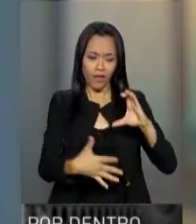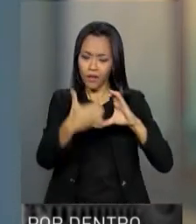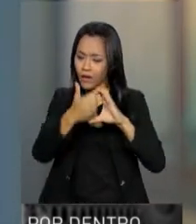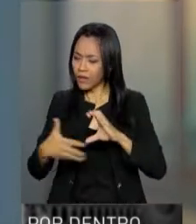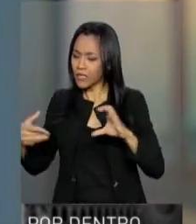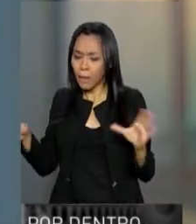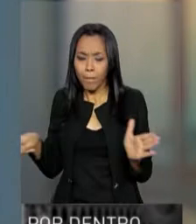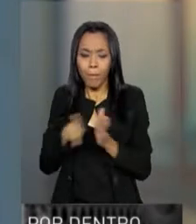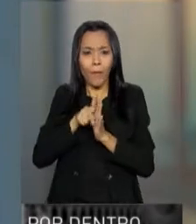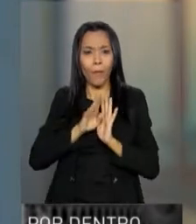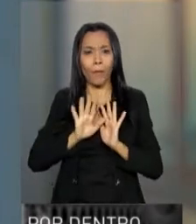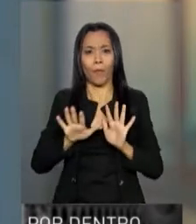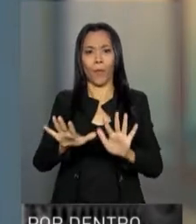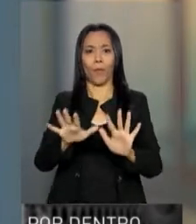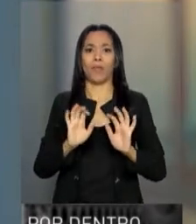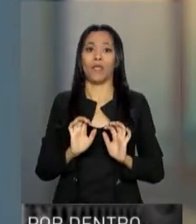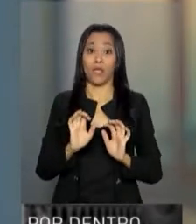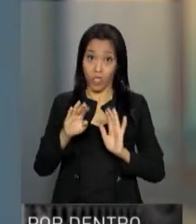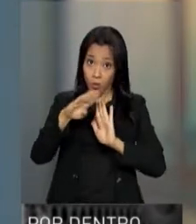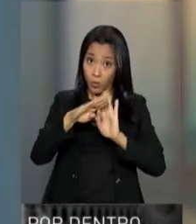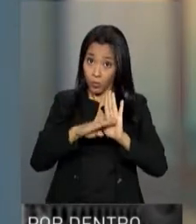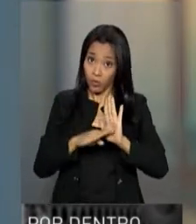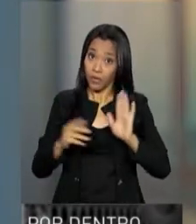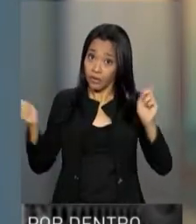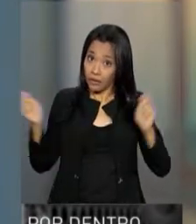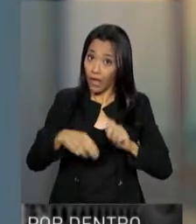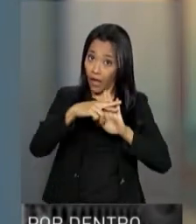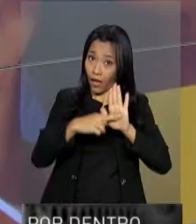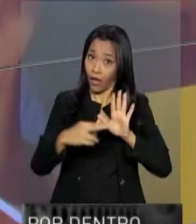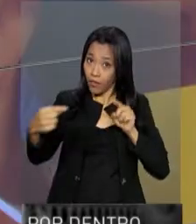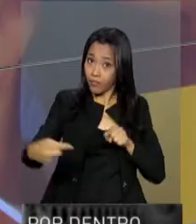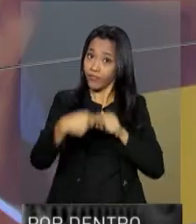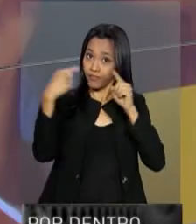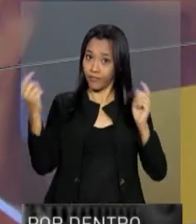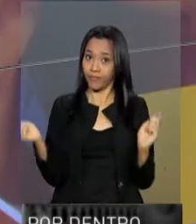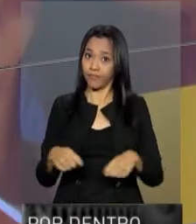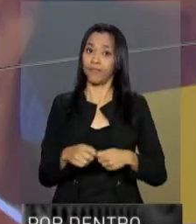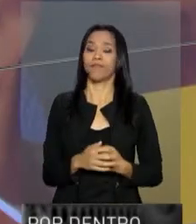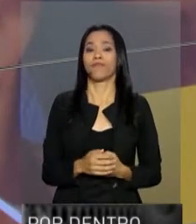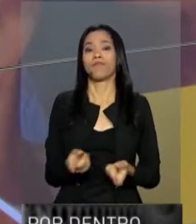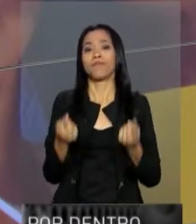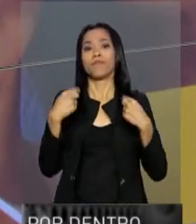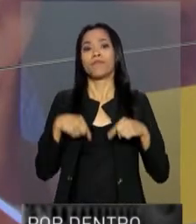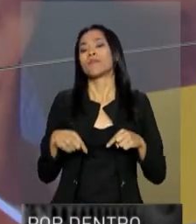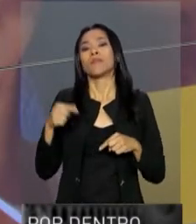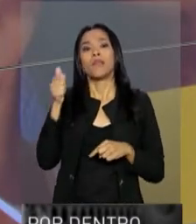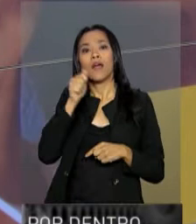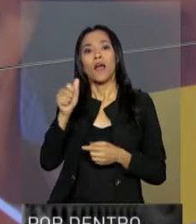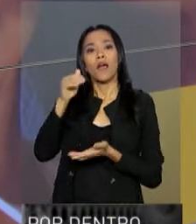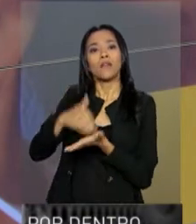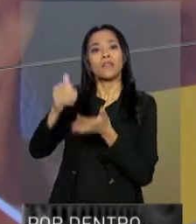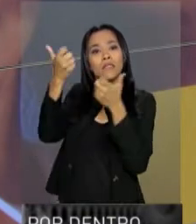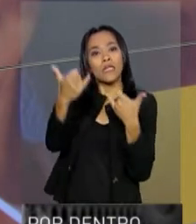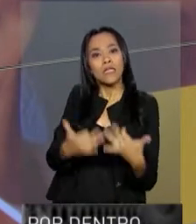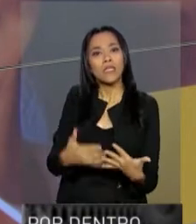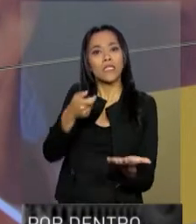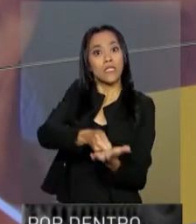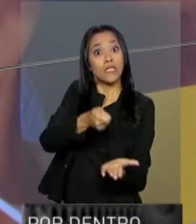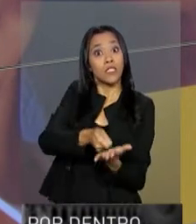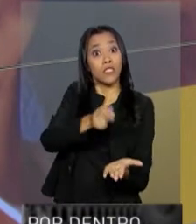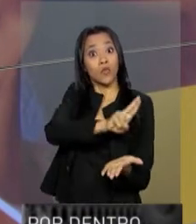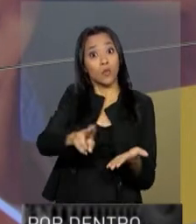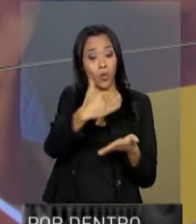específicas, que o programa acata integralmente. A Secretária justifica a exigência do